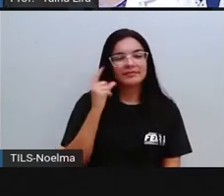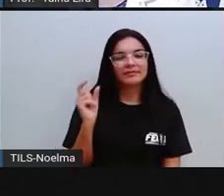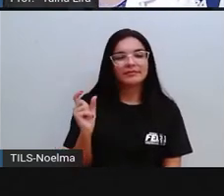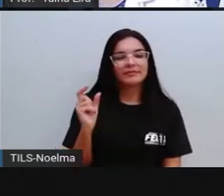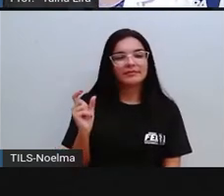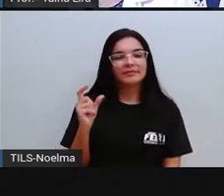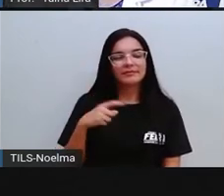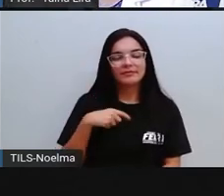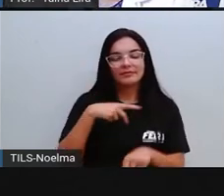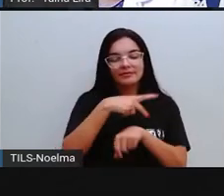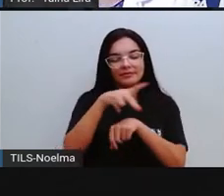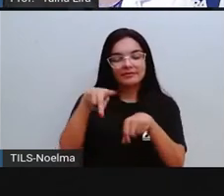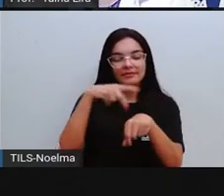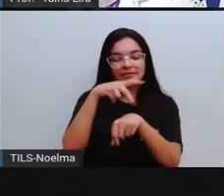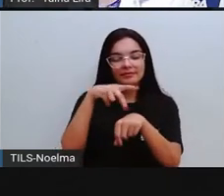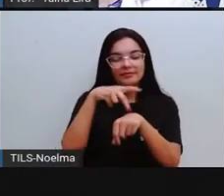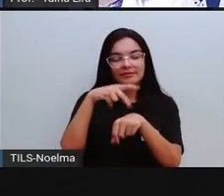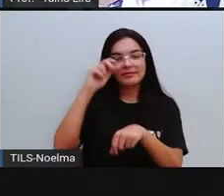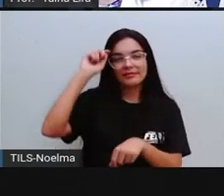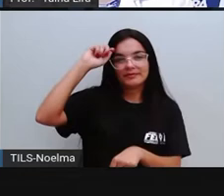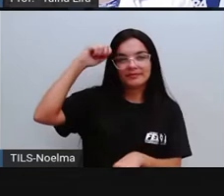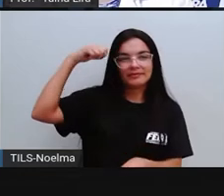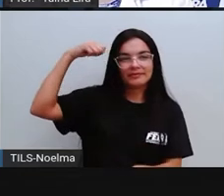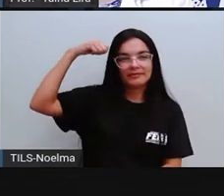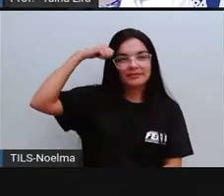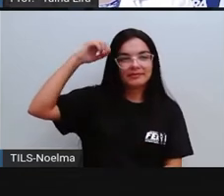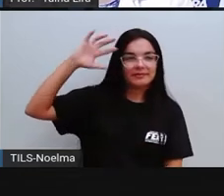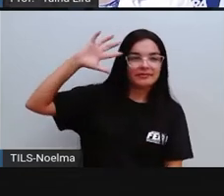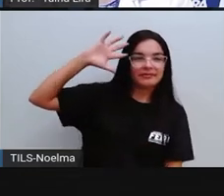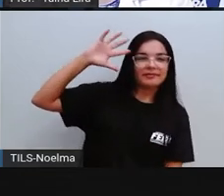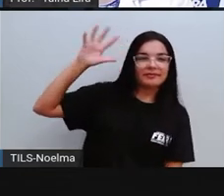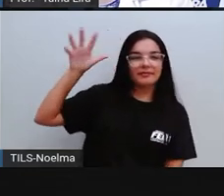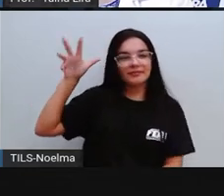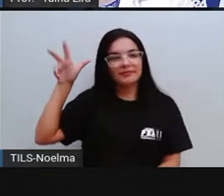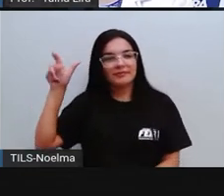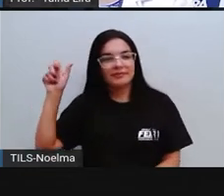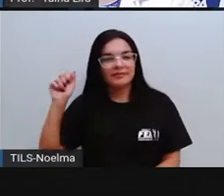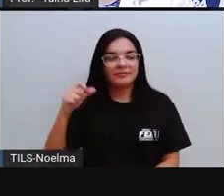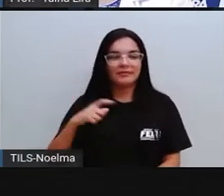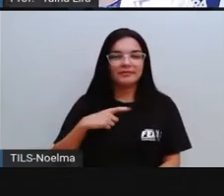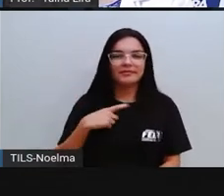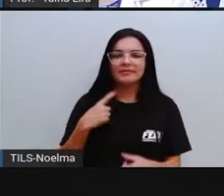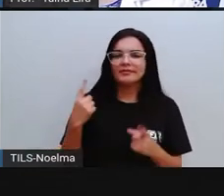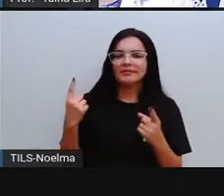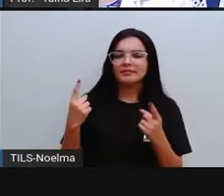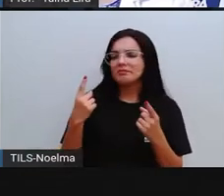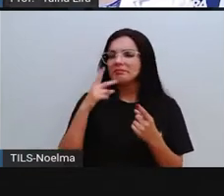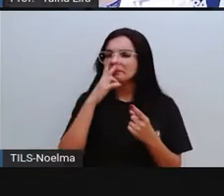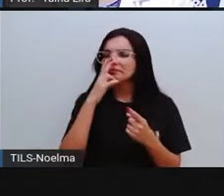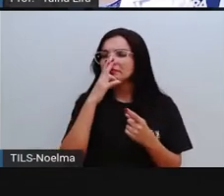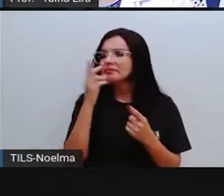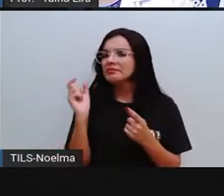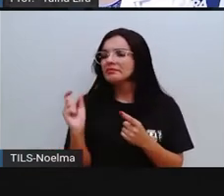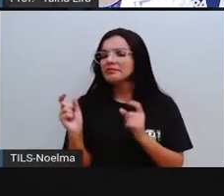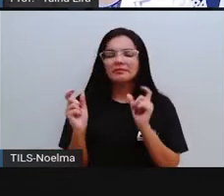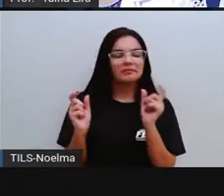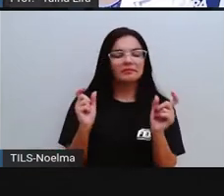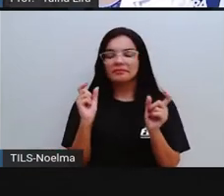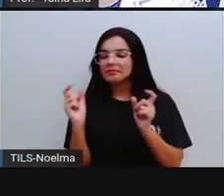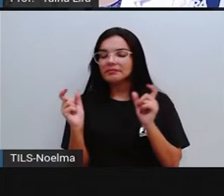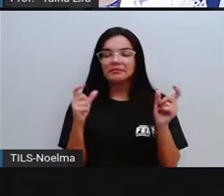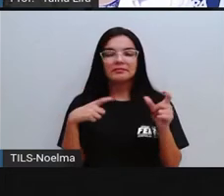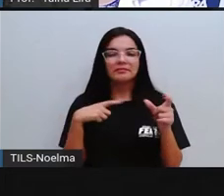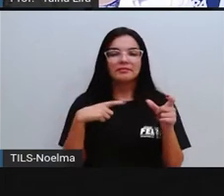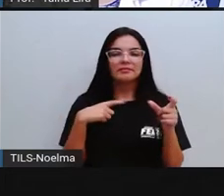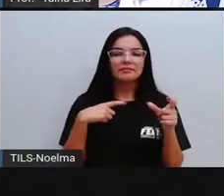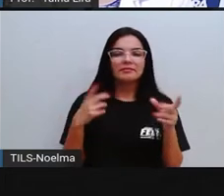africanos, que a Pró separou. O que que essas palavrinhas, olhando aí, tem em comum? Será que vocês conseguem descobrir?